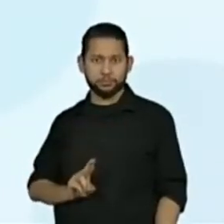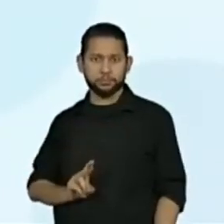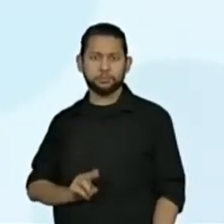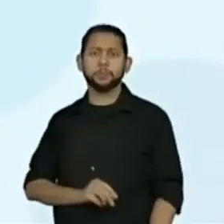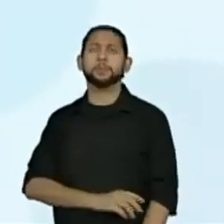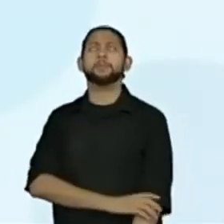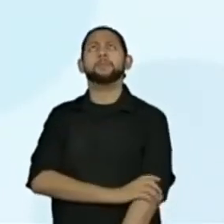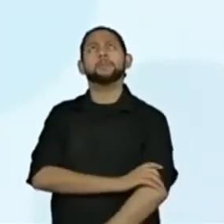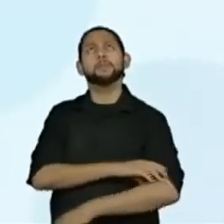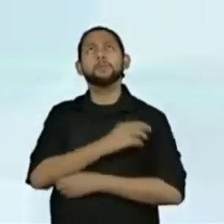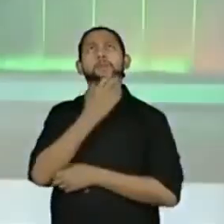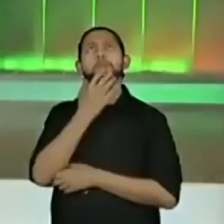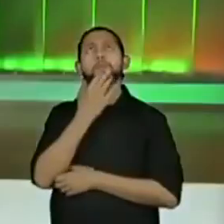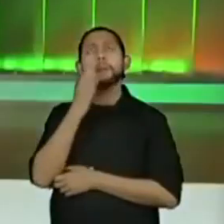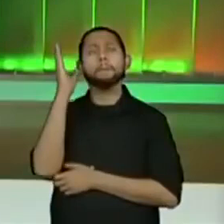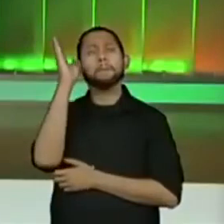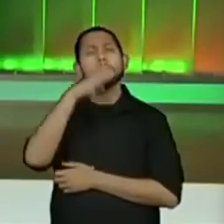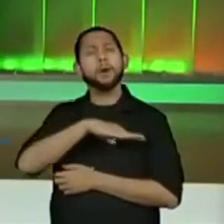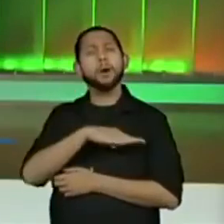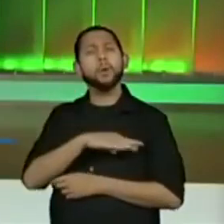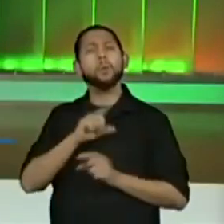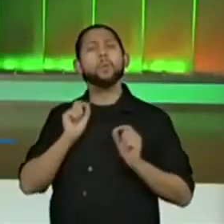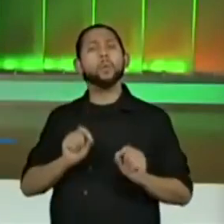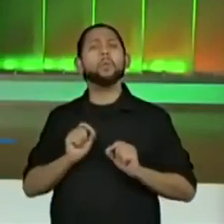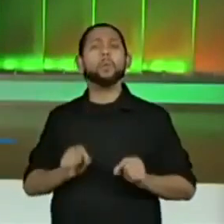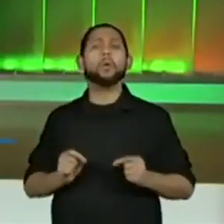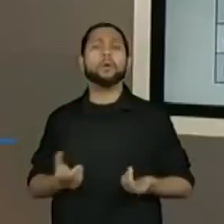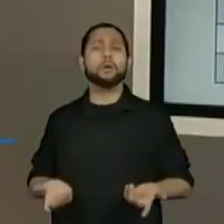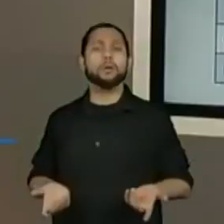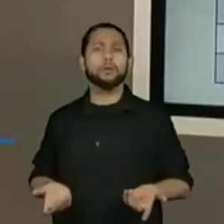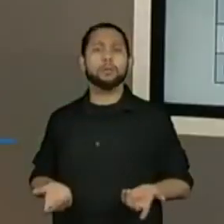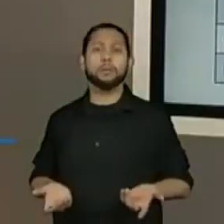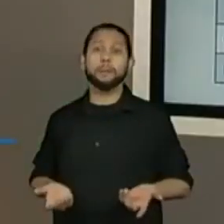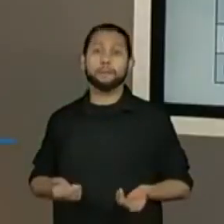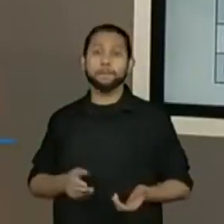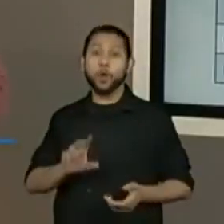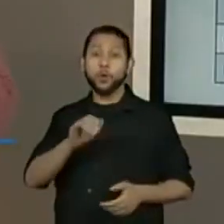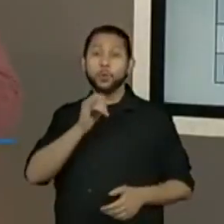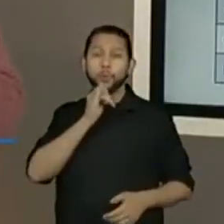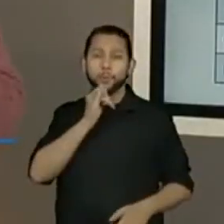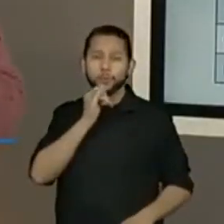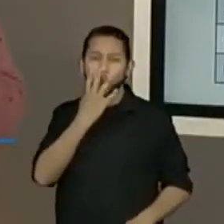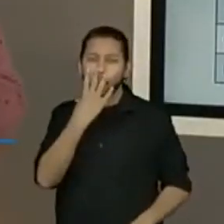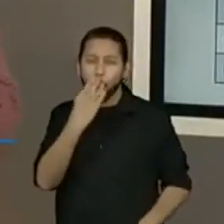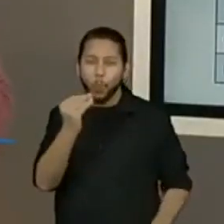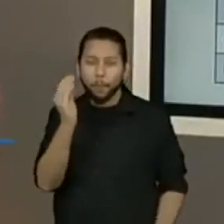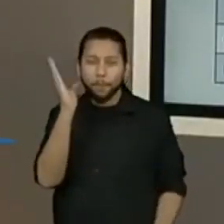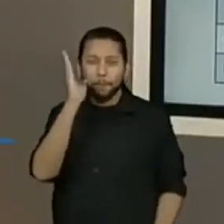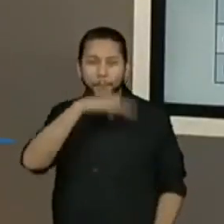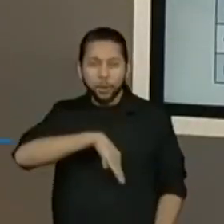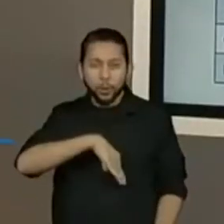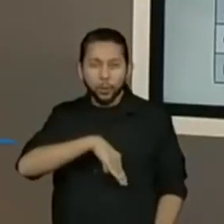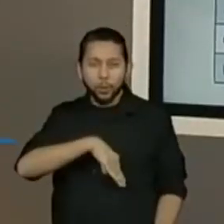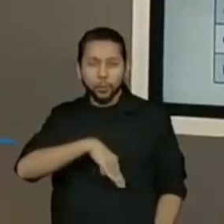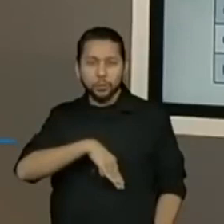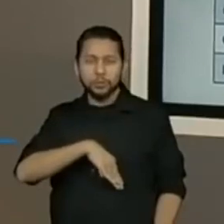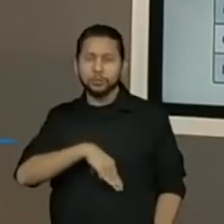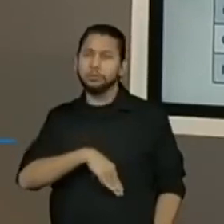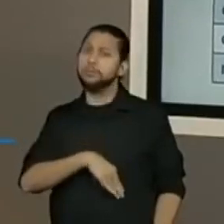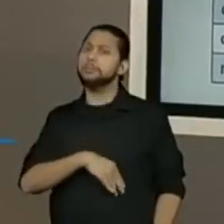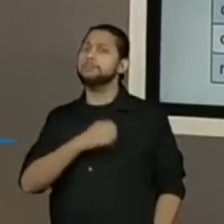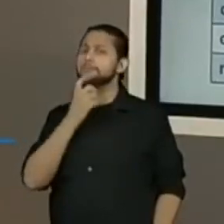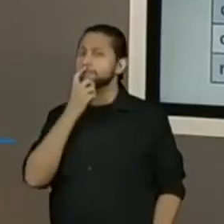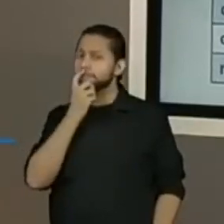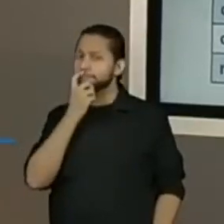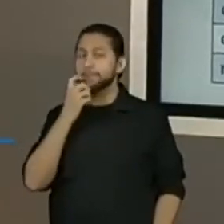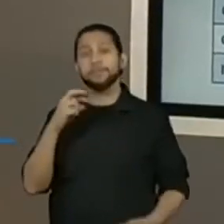A palavra mal, que seria? Pessoal, essa é bem fácil, hein? O lobo mal das histórias, dos contos, está dando